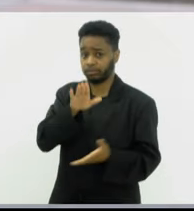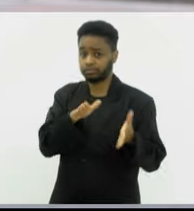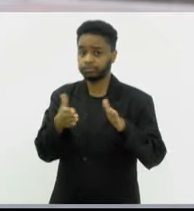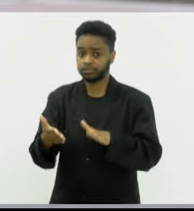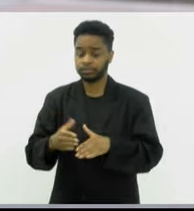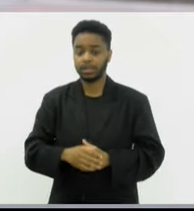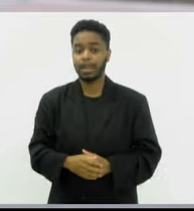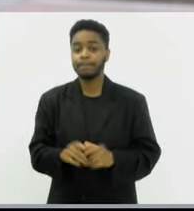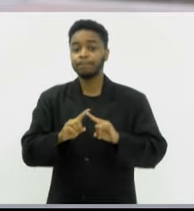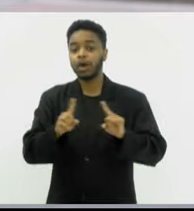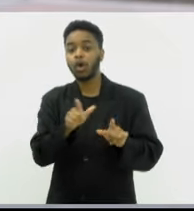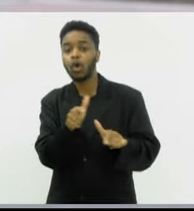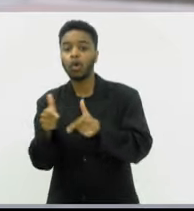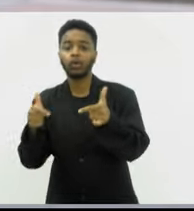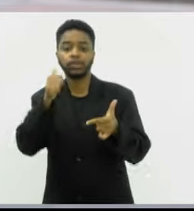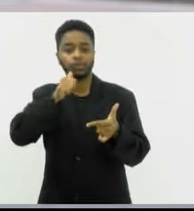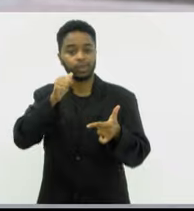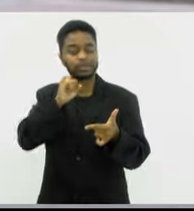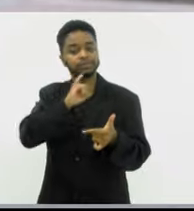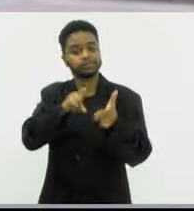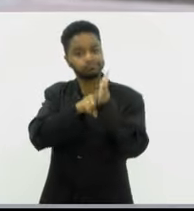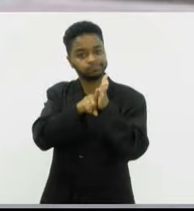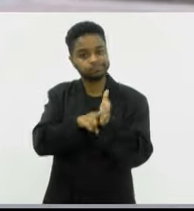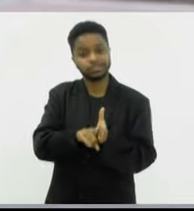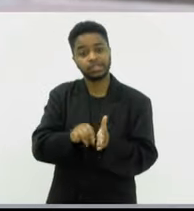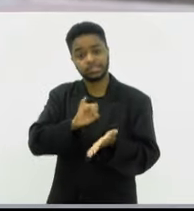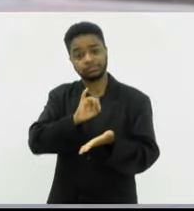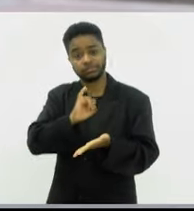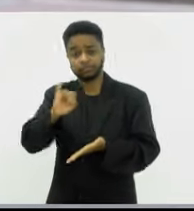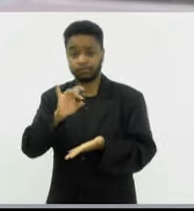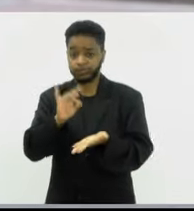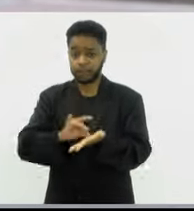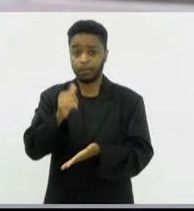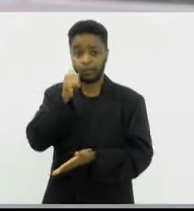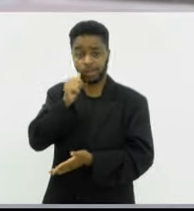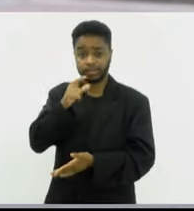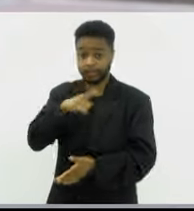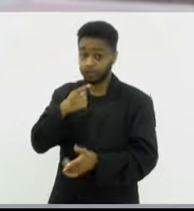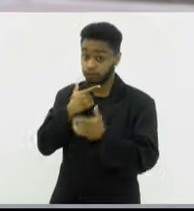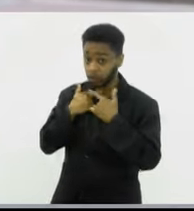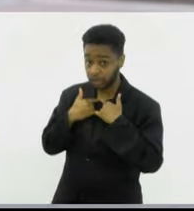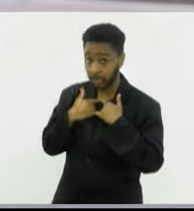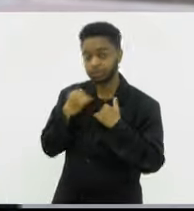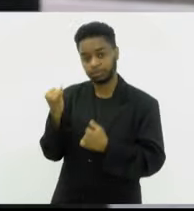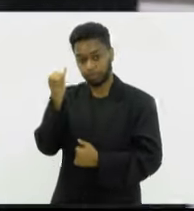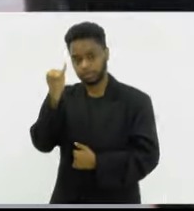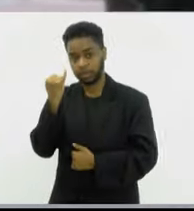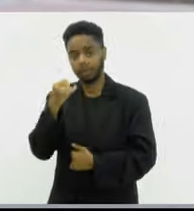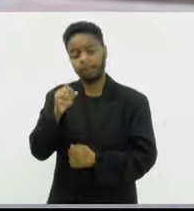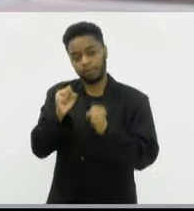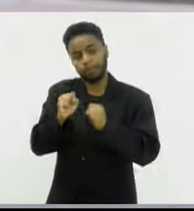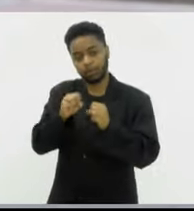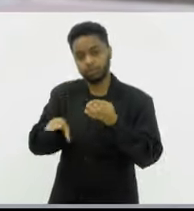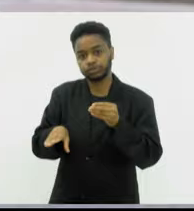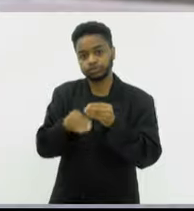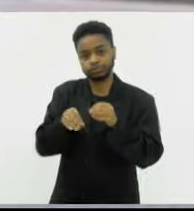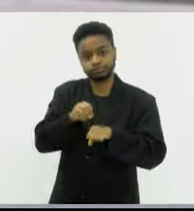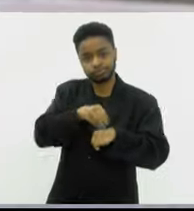No restante das mulheres, se isso for triado, e se a mulher desejar fazer, que é o importante, tem indicação. Mas toda